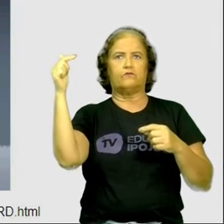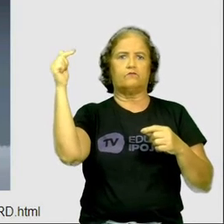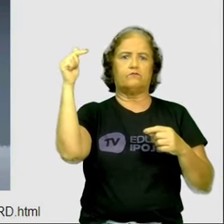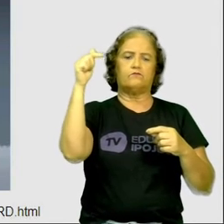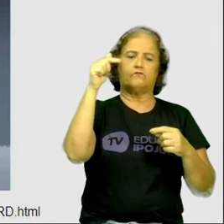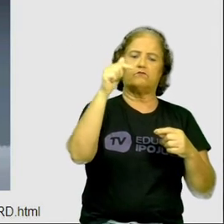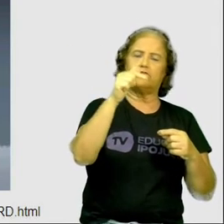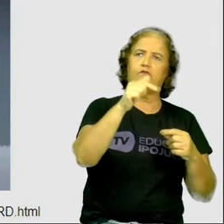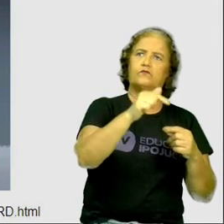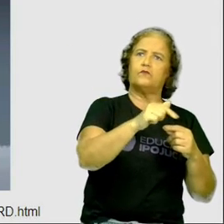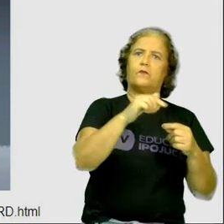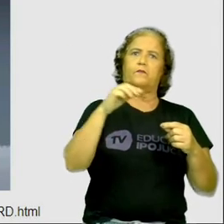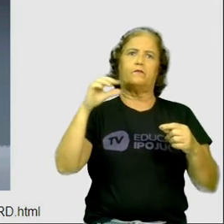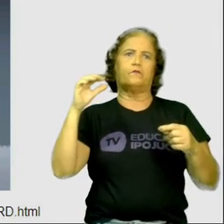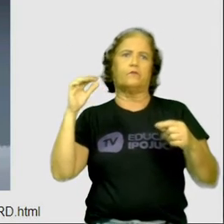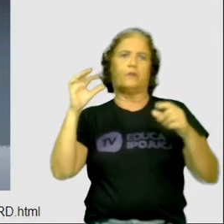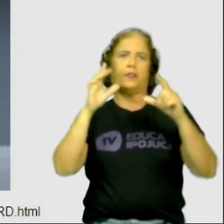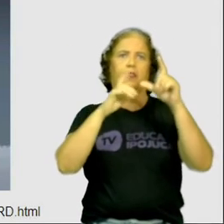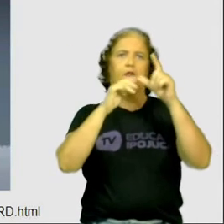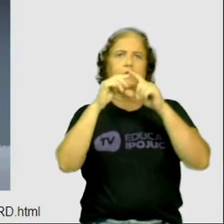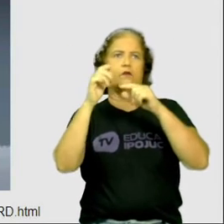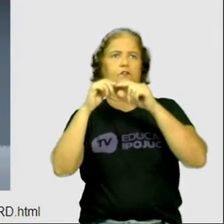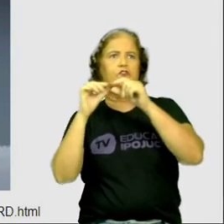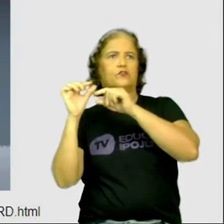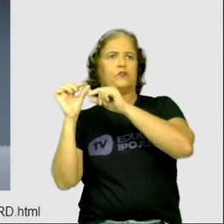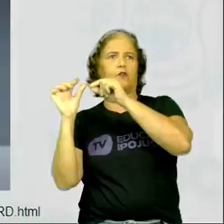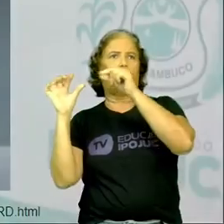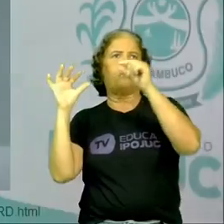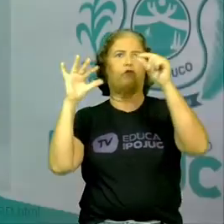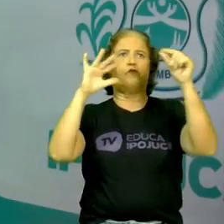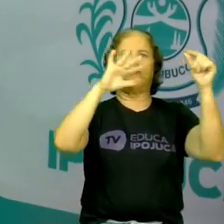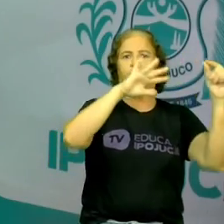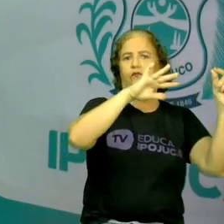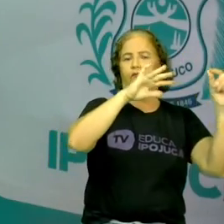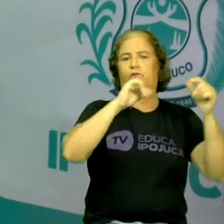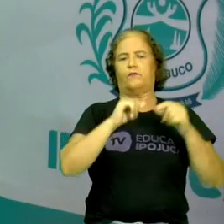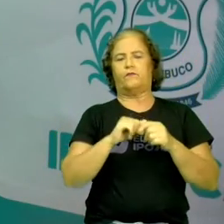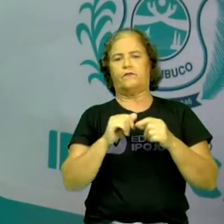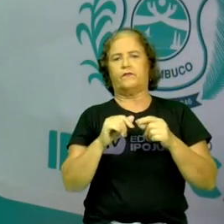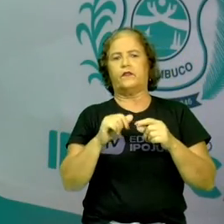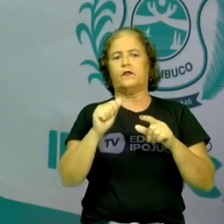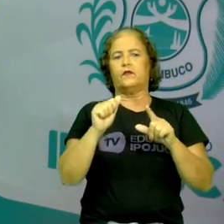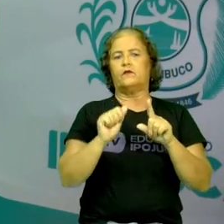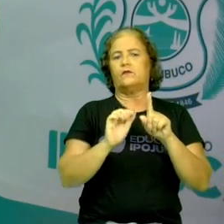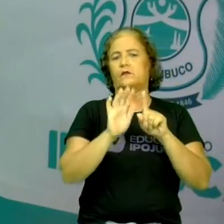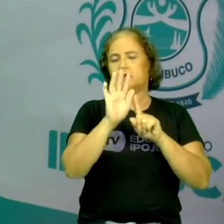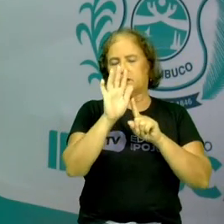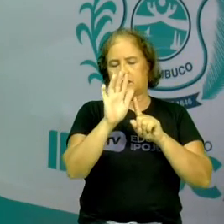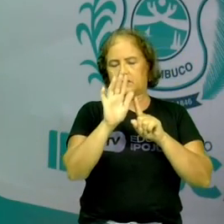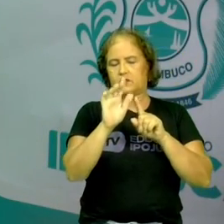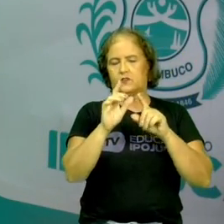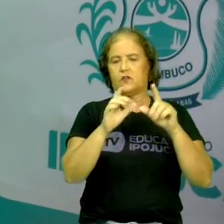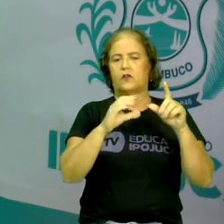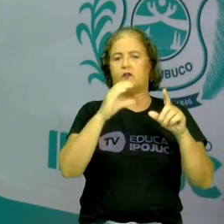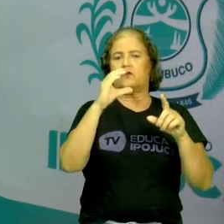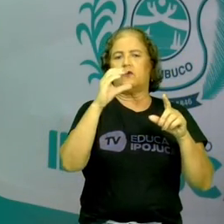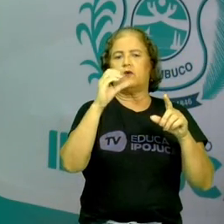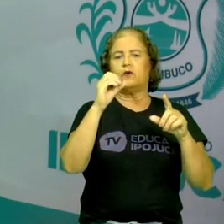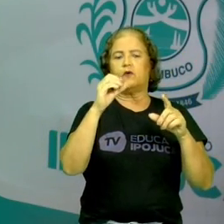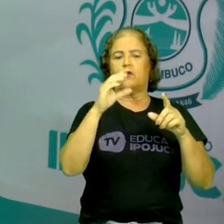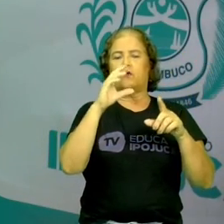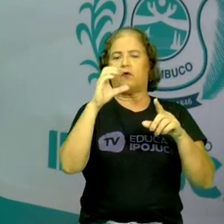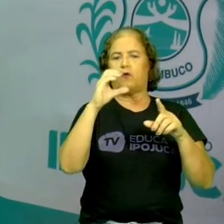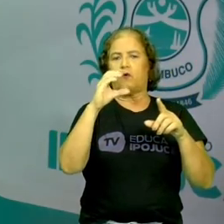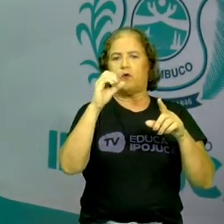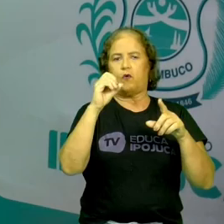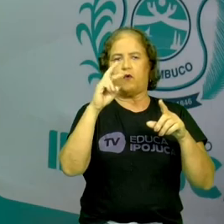que tem aquela cauda que são formadas por gases. Então, basicamente isso, são os corpos celestes que fazem